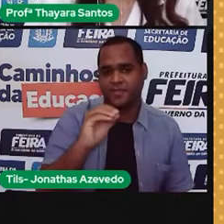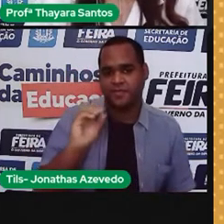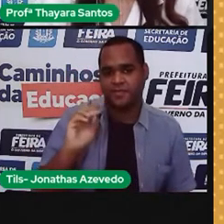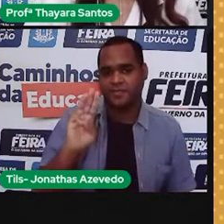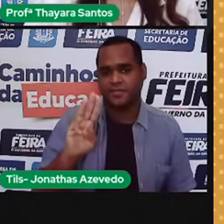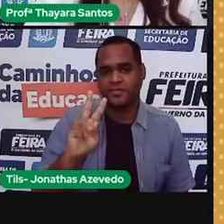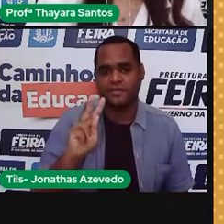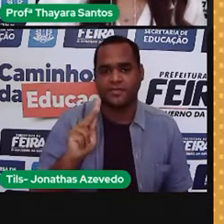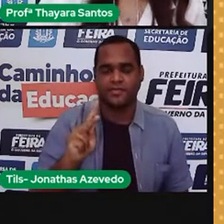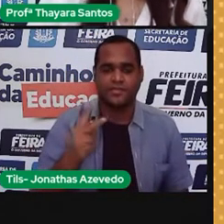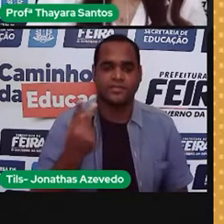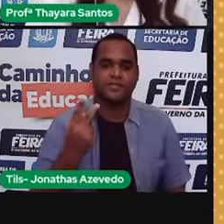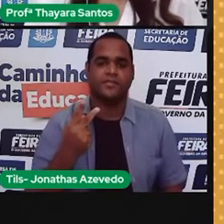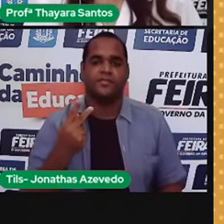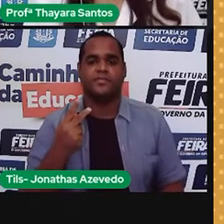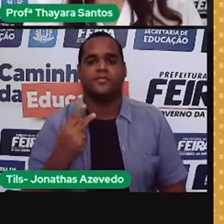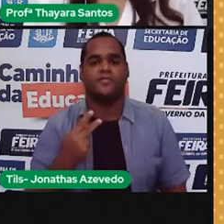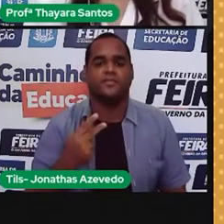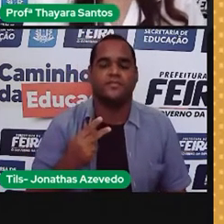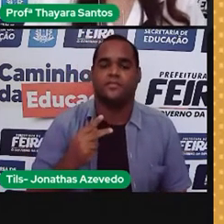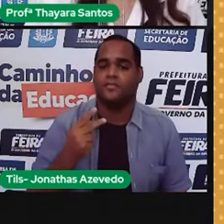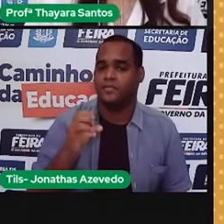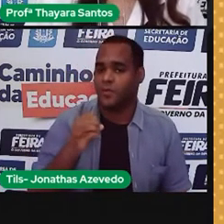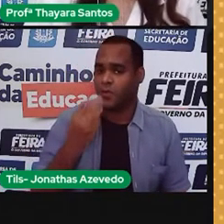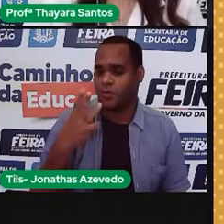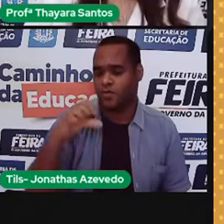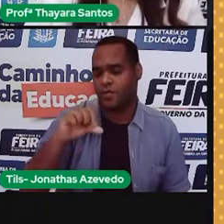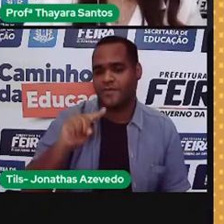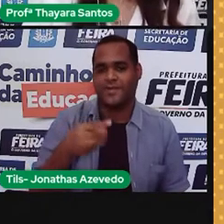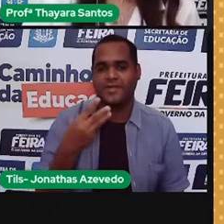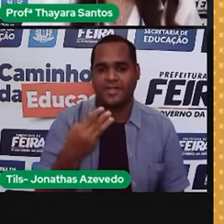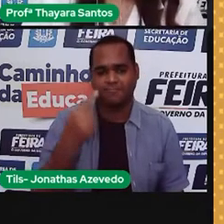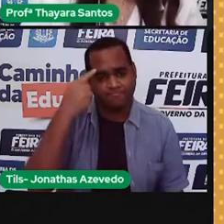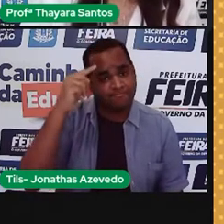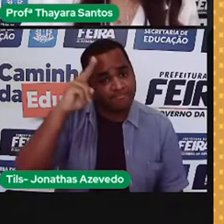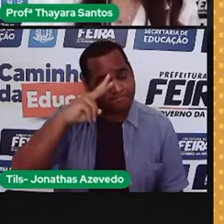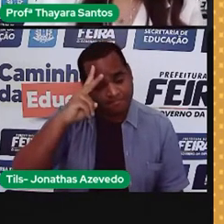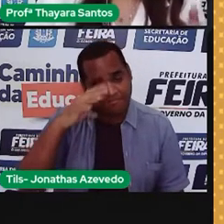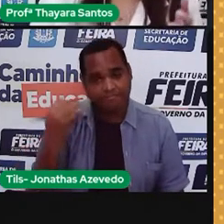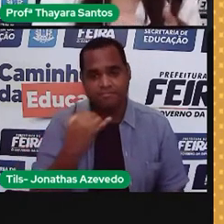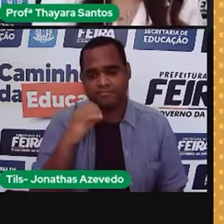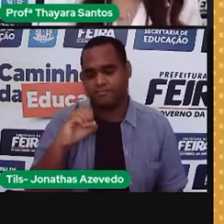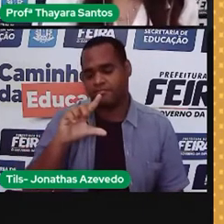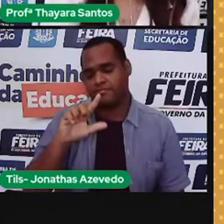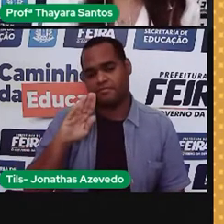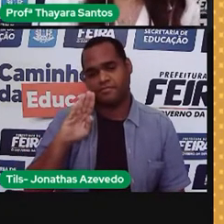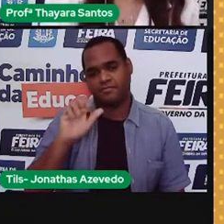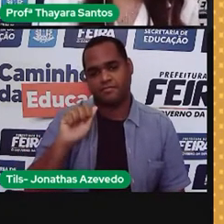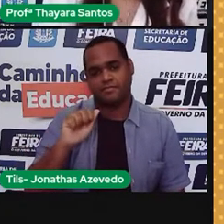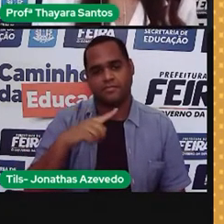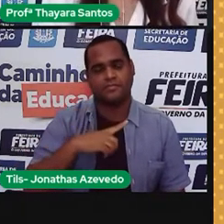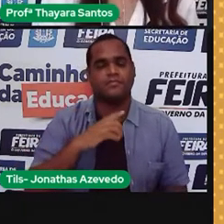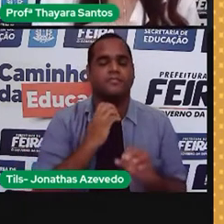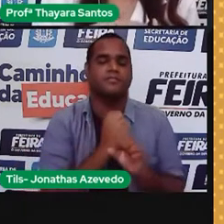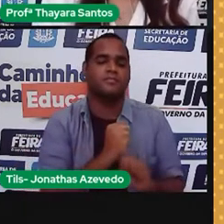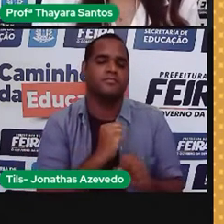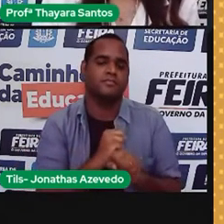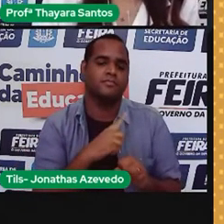.300 watts hora. Só que, lembrando, a Coelba, para ela calcular o nosso